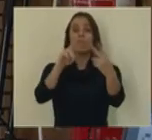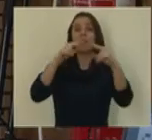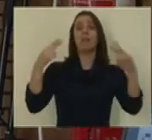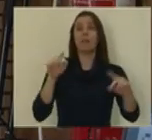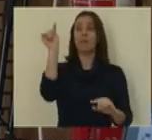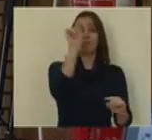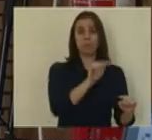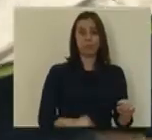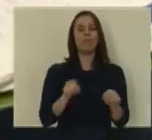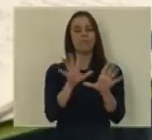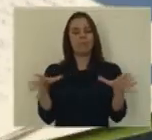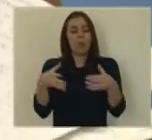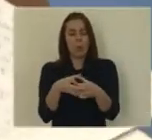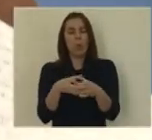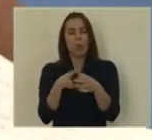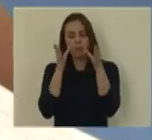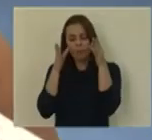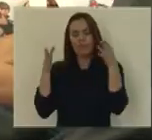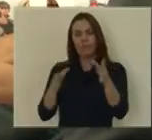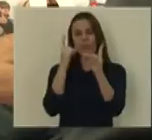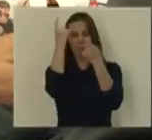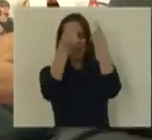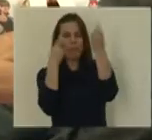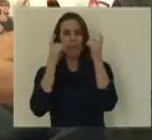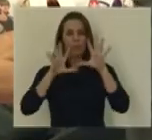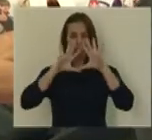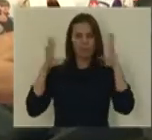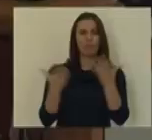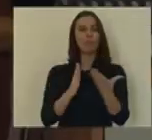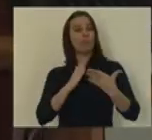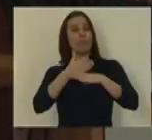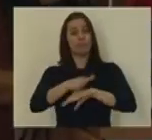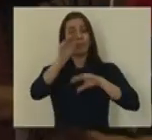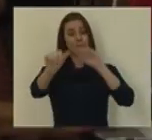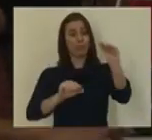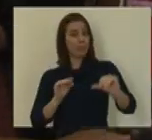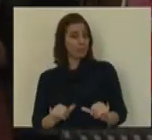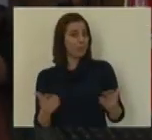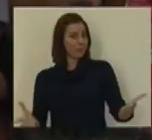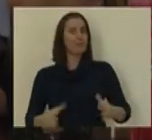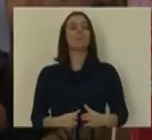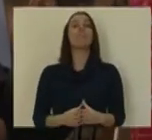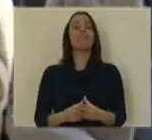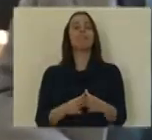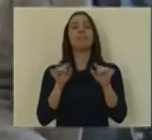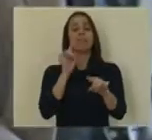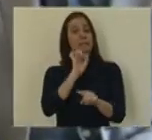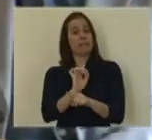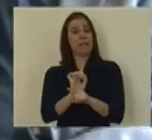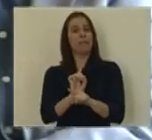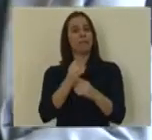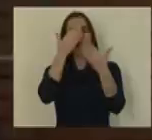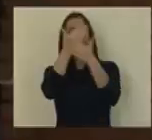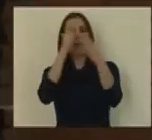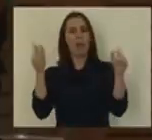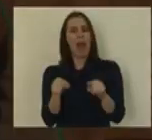autarquias locais são o laboratório onde se pratica o pensar global, agir local. É onde o exercício